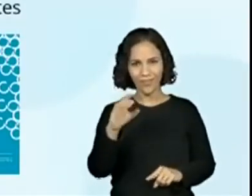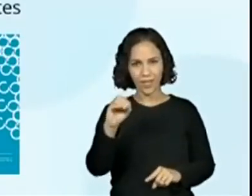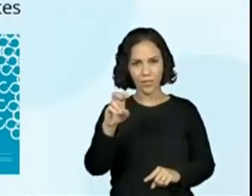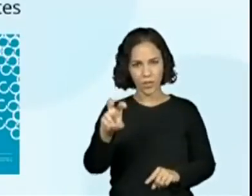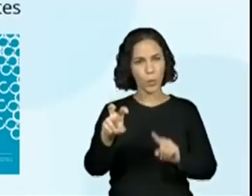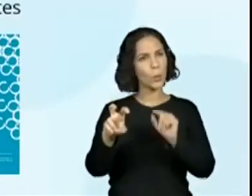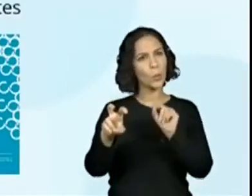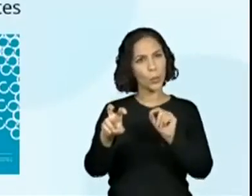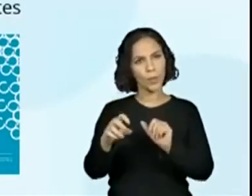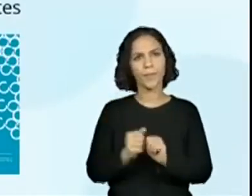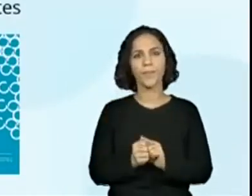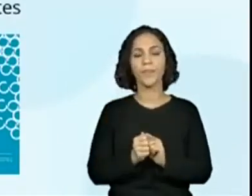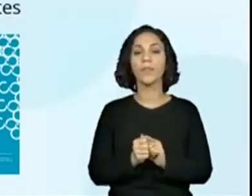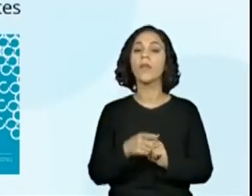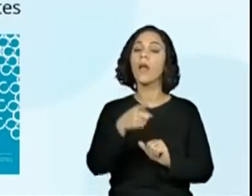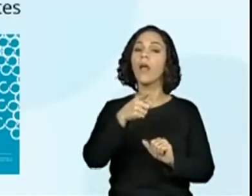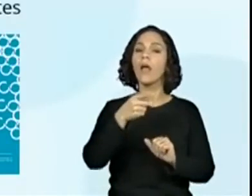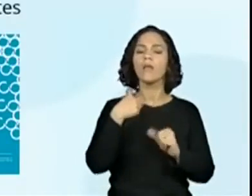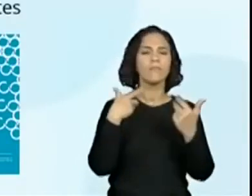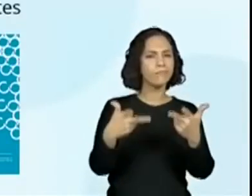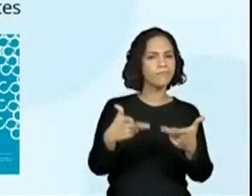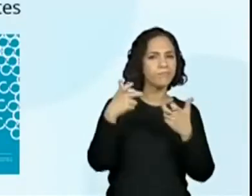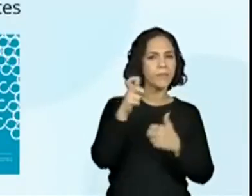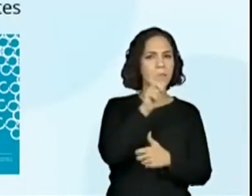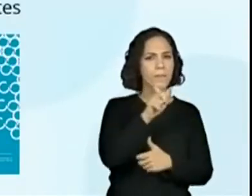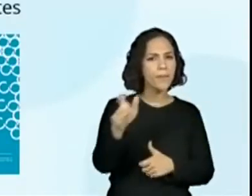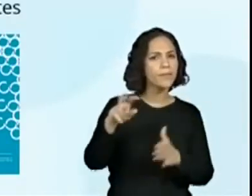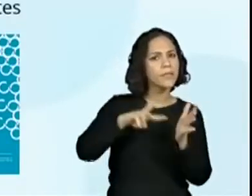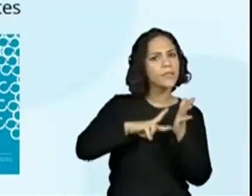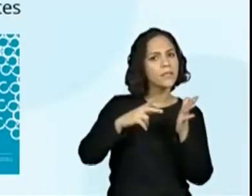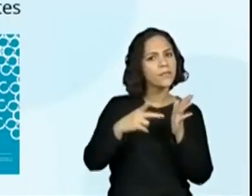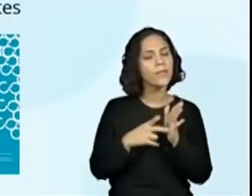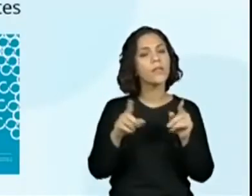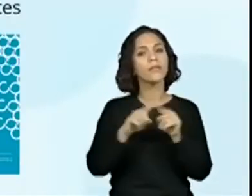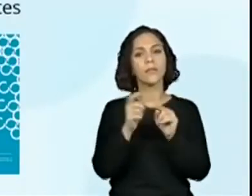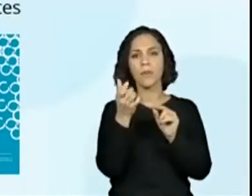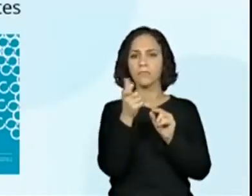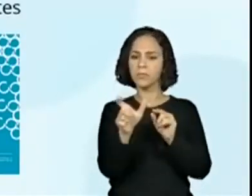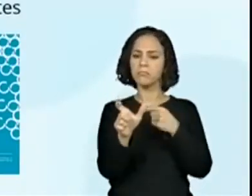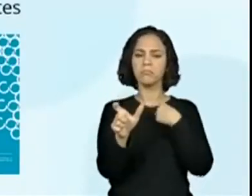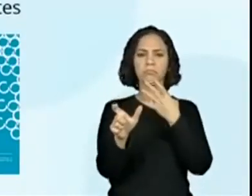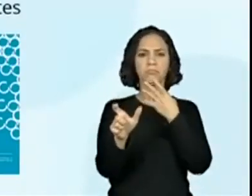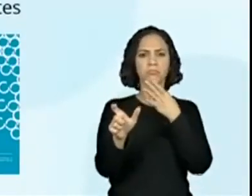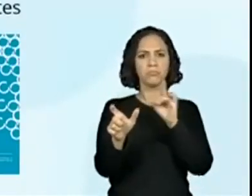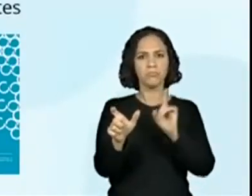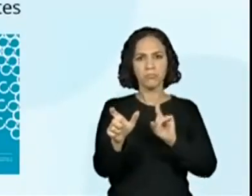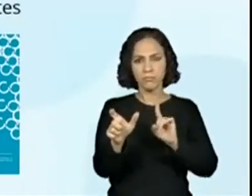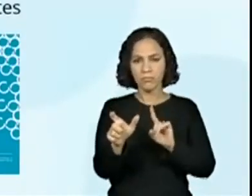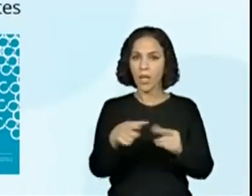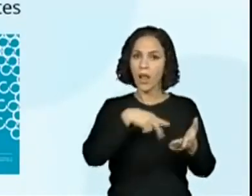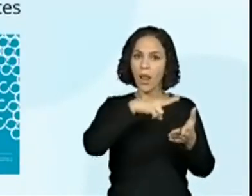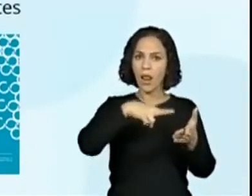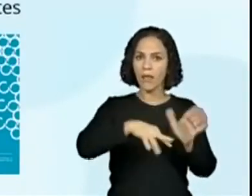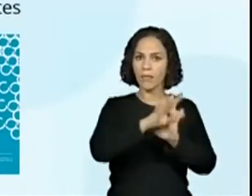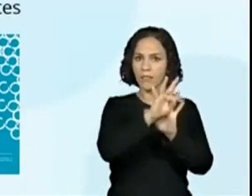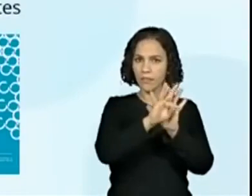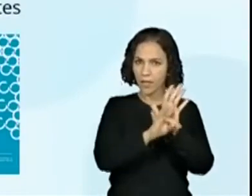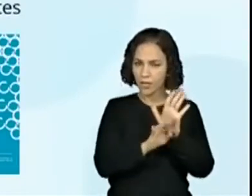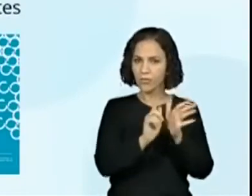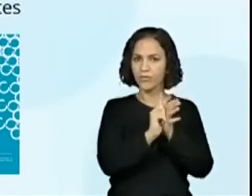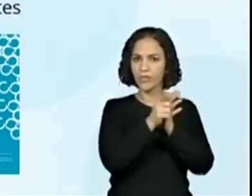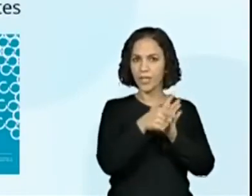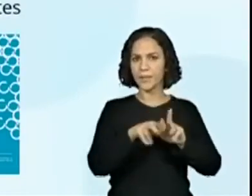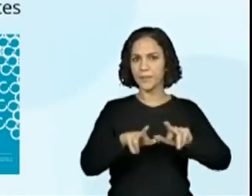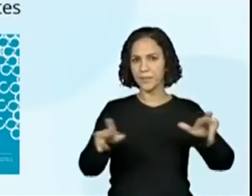EF35LP05. Inferir o sentido de palavras ou expressões desconhecidas na leitura de textos de diferentes